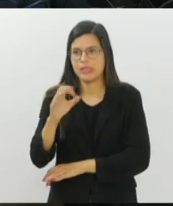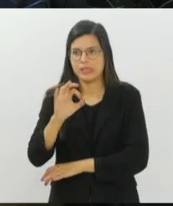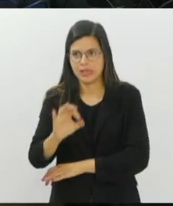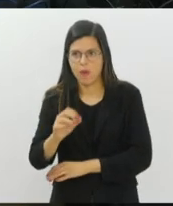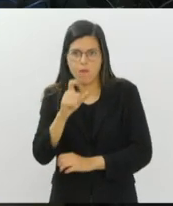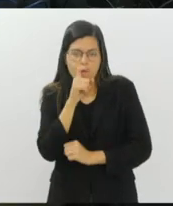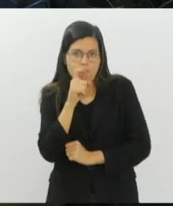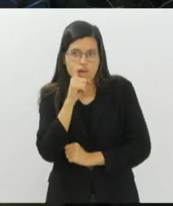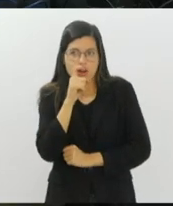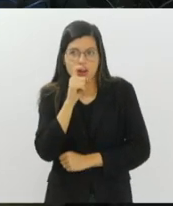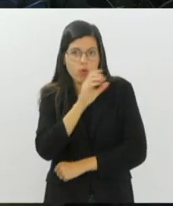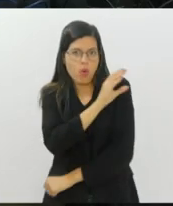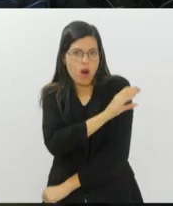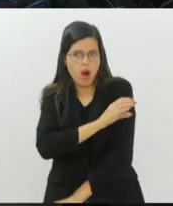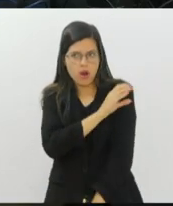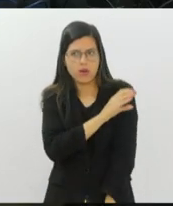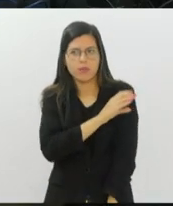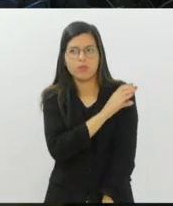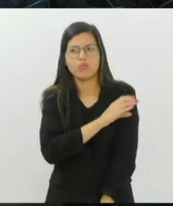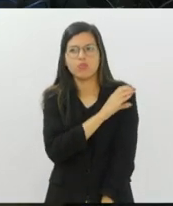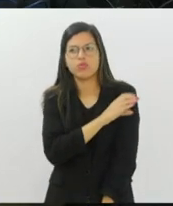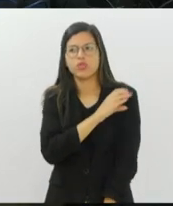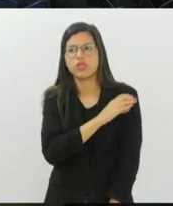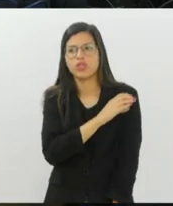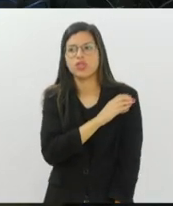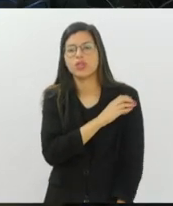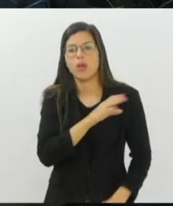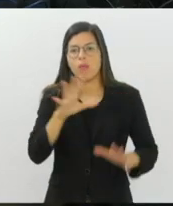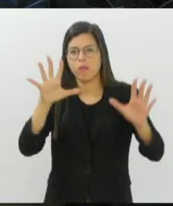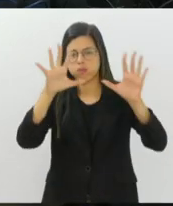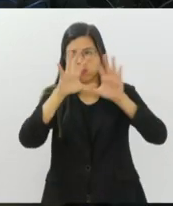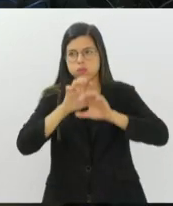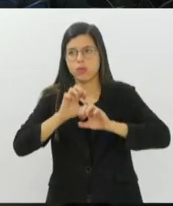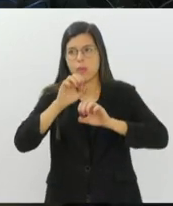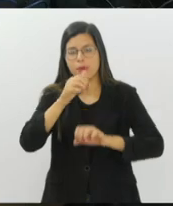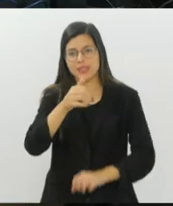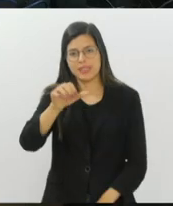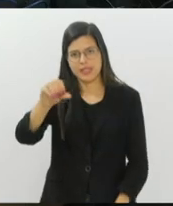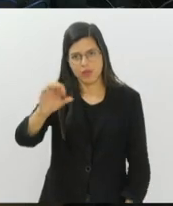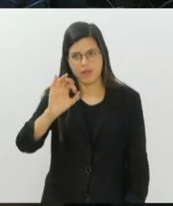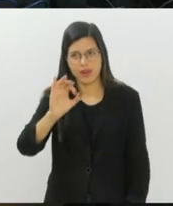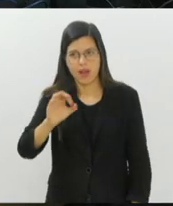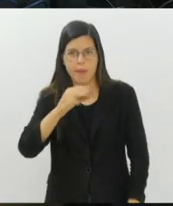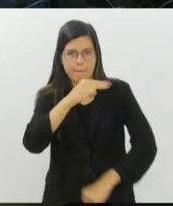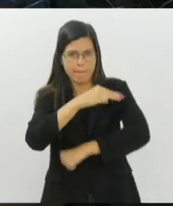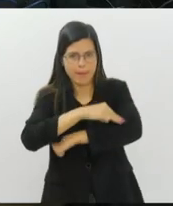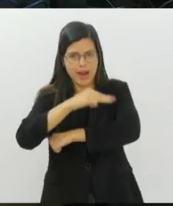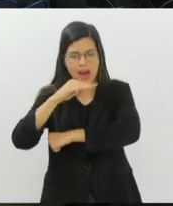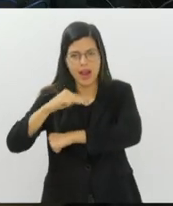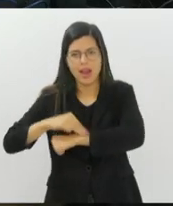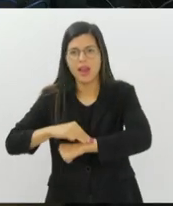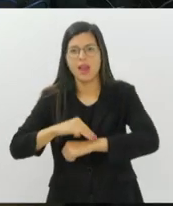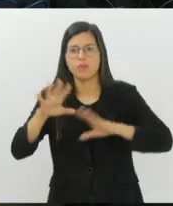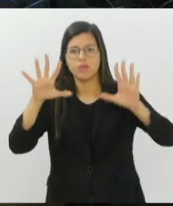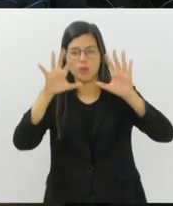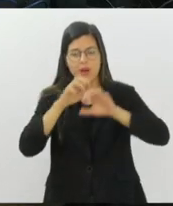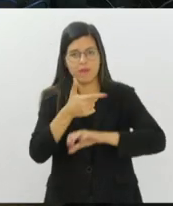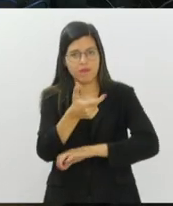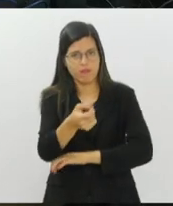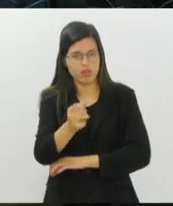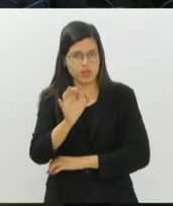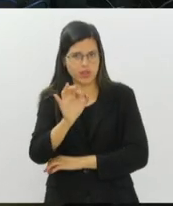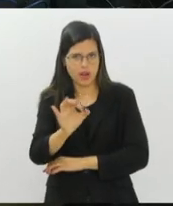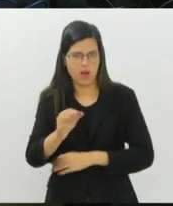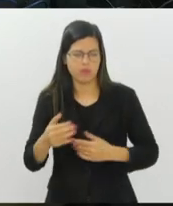bastante frio, Campos dos Goitacazes, o tempo está nublado, 19 graus e Macaé está nublado, 20 graus